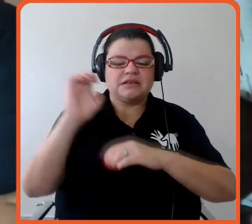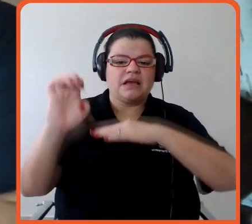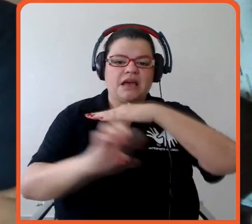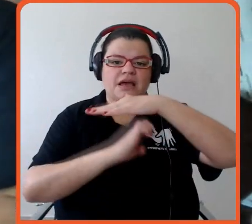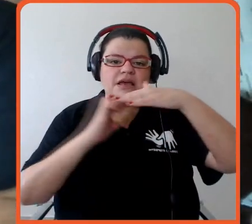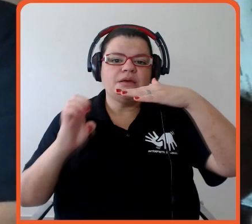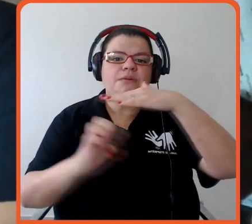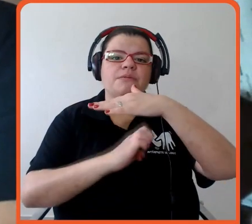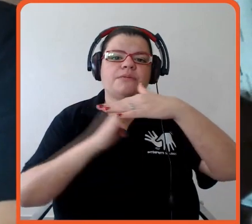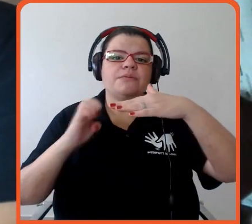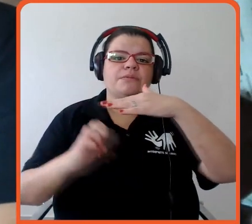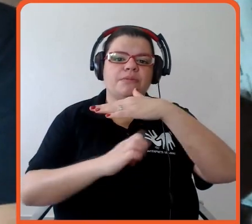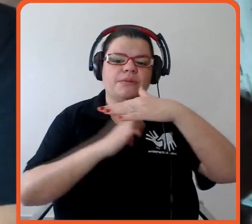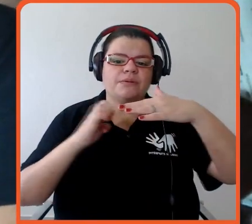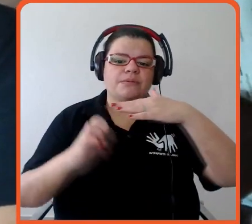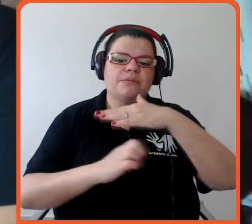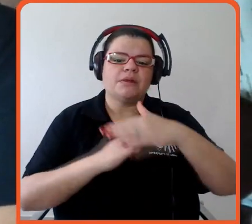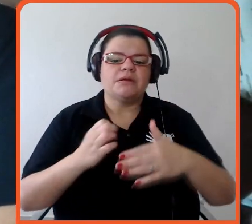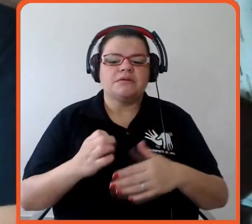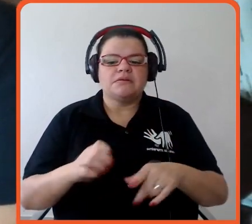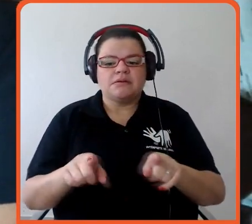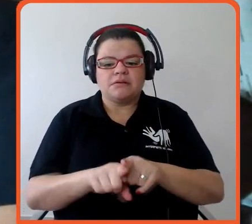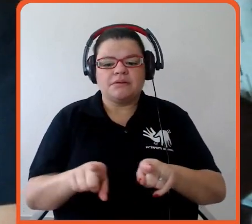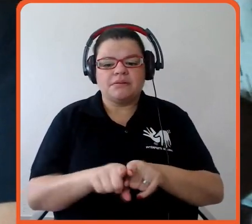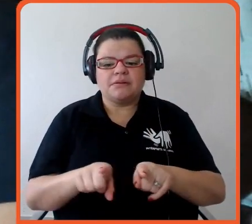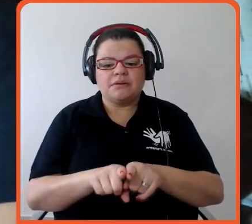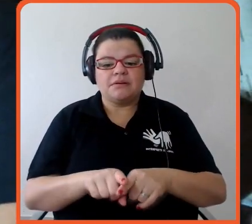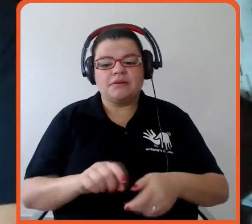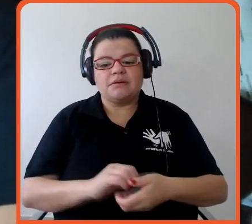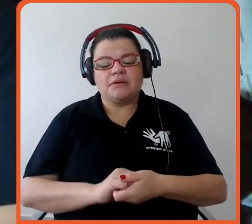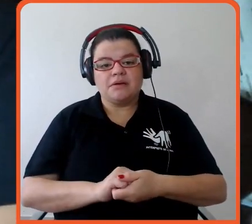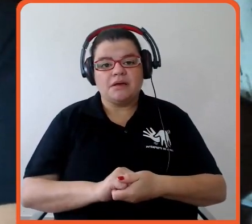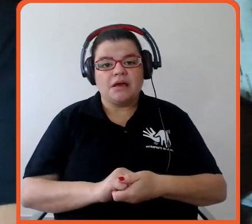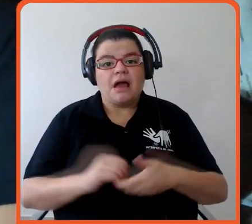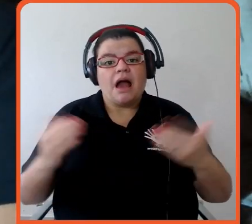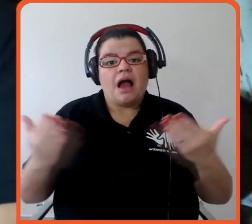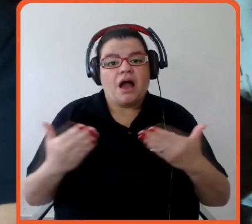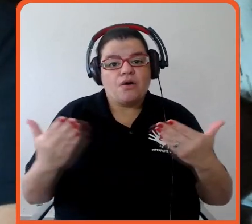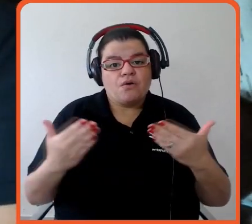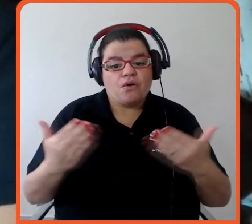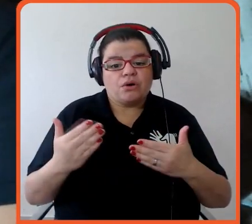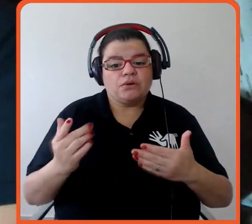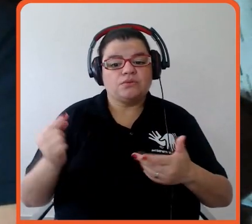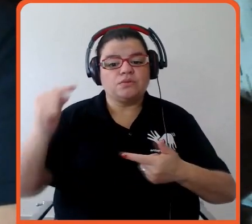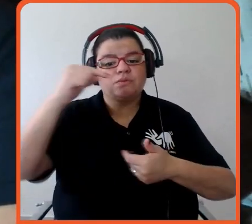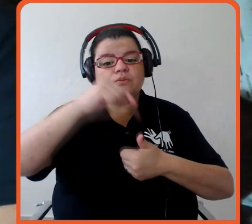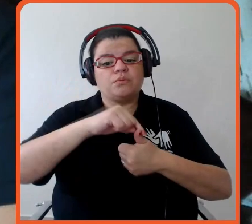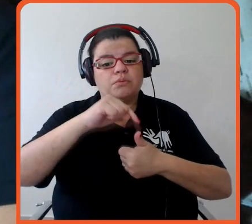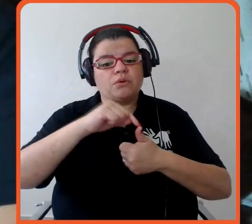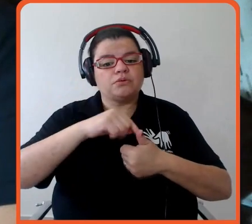investimentos e tudo mais, e, então, esse acho que foi o ponto que mais me impressionou.